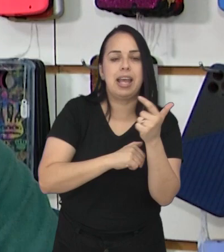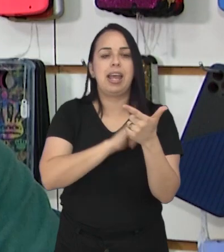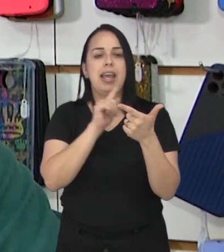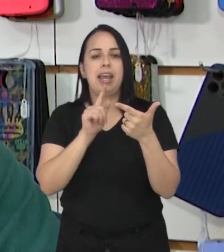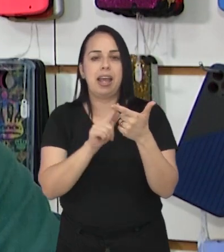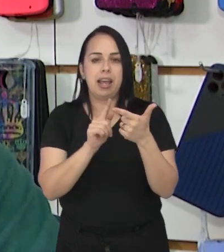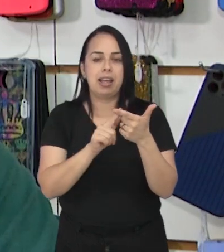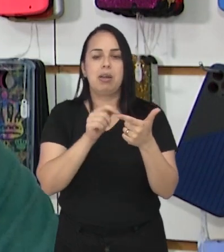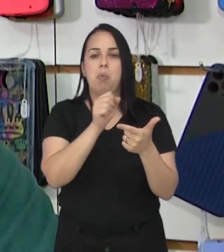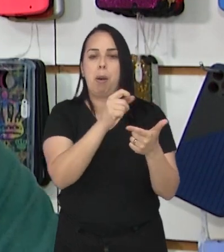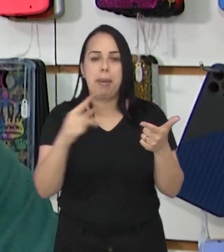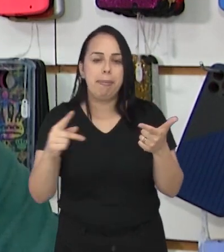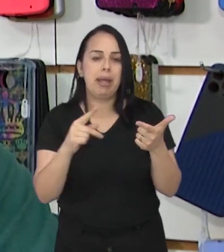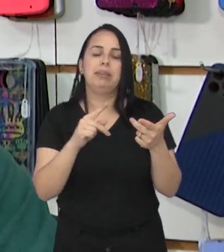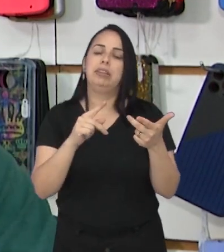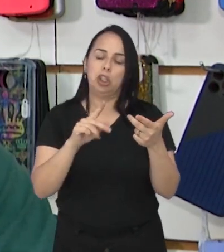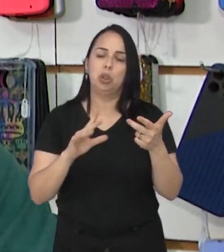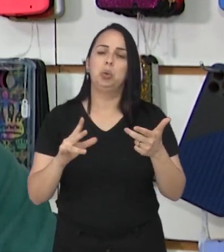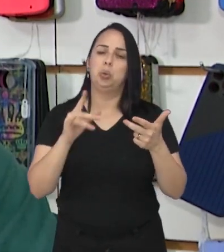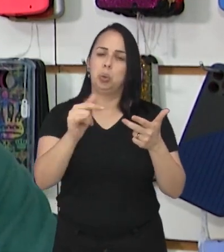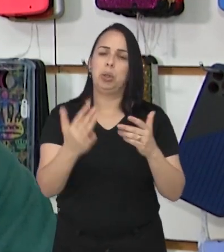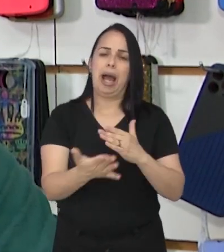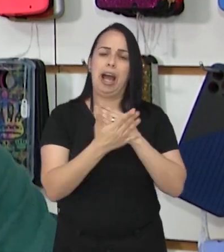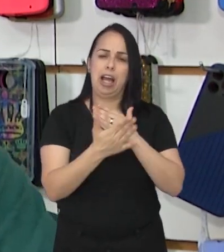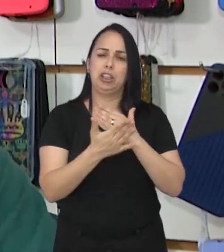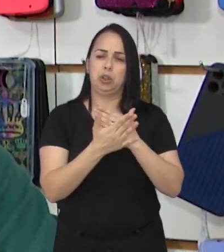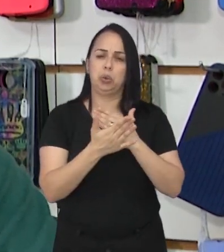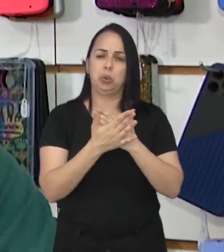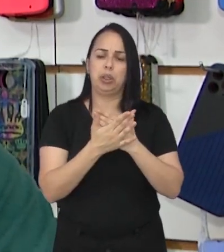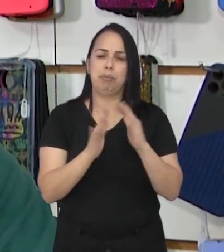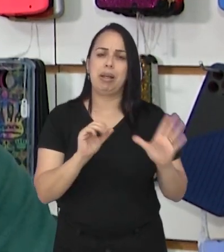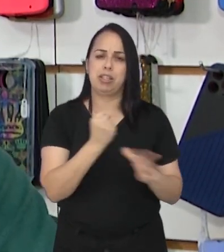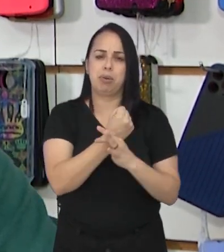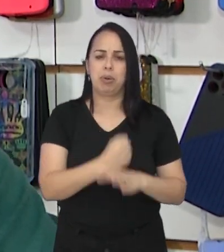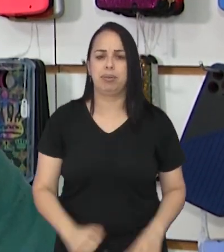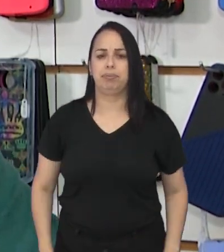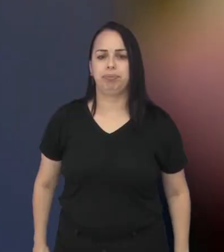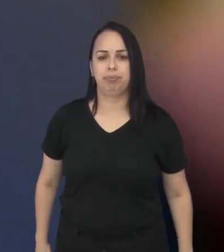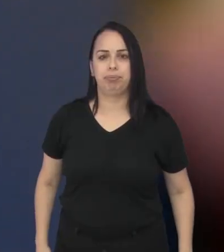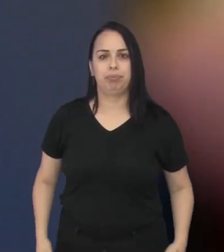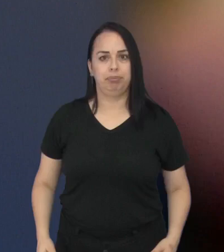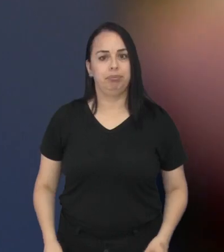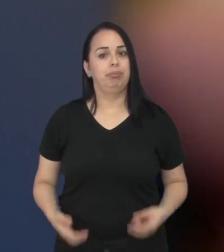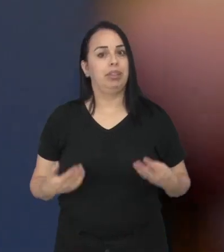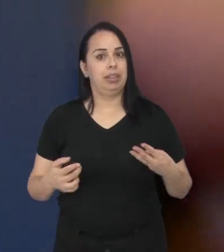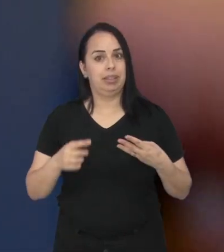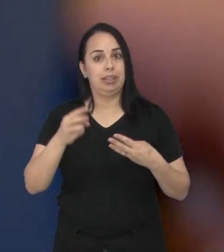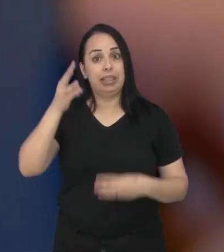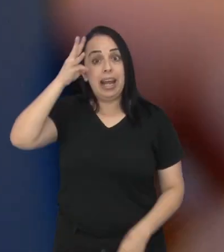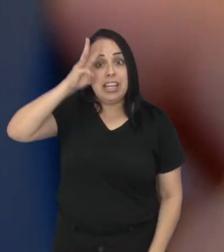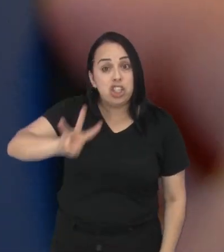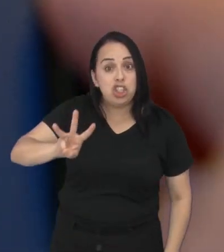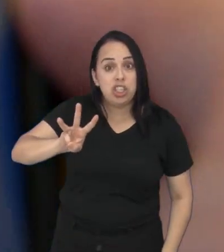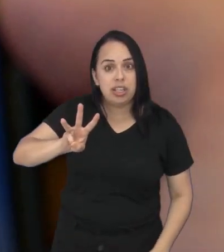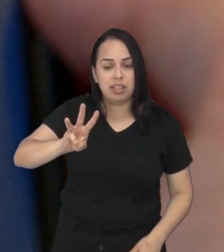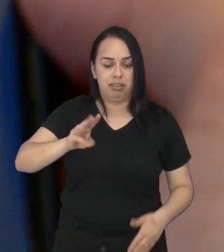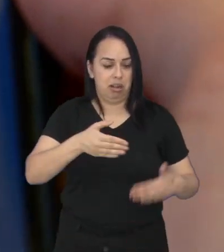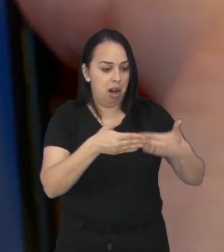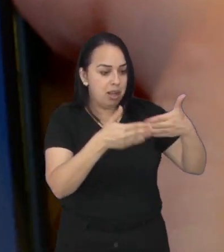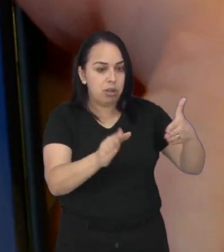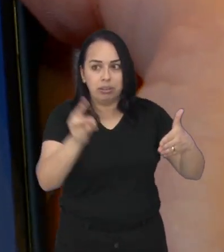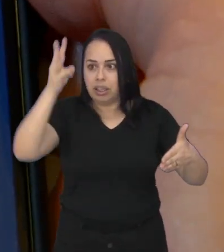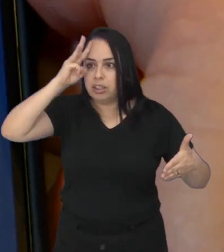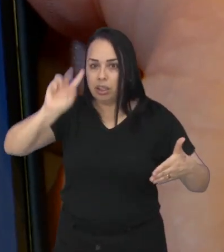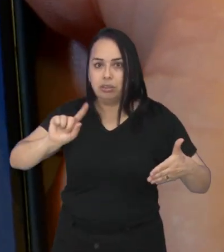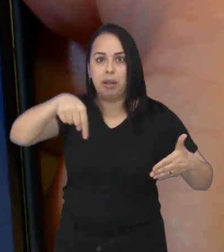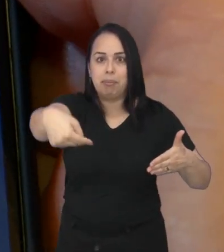contra senha, aplicativos, tudo é favorável para a nossa segurança. Nos três primeiros dias após o lançamento do